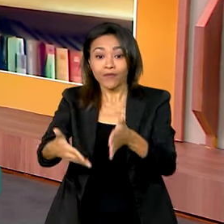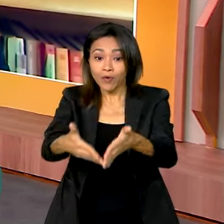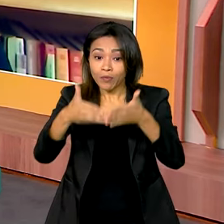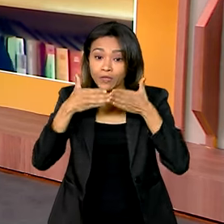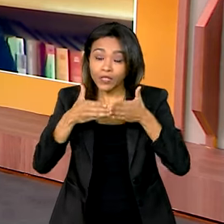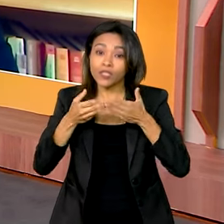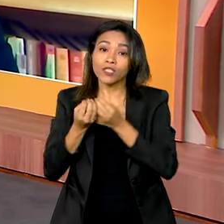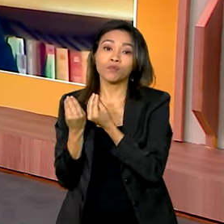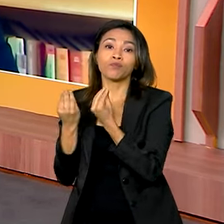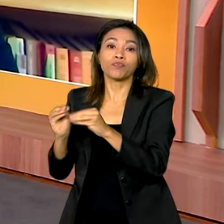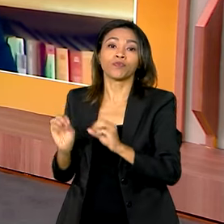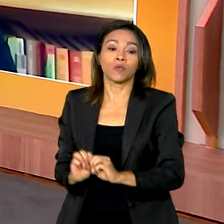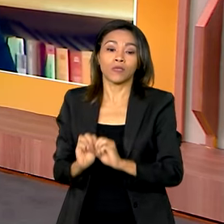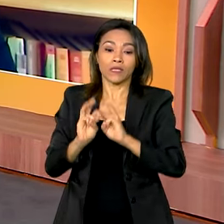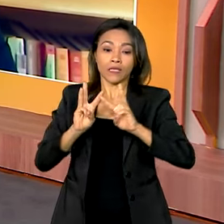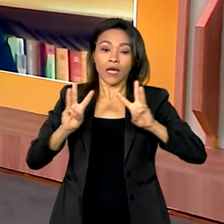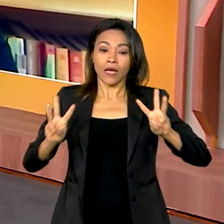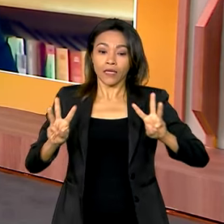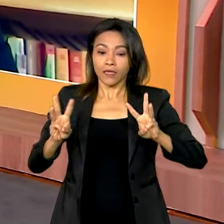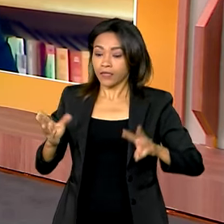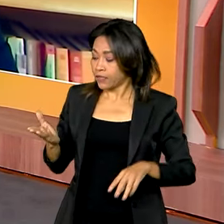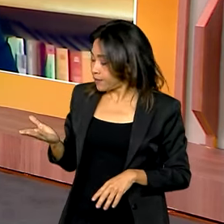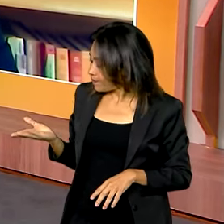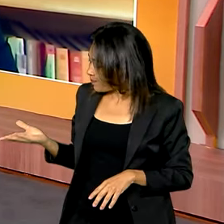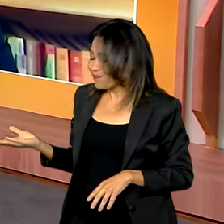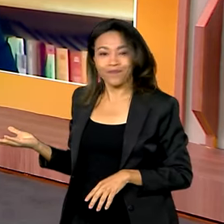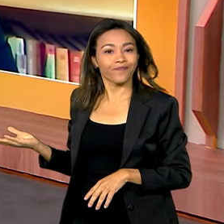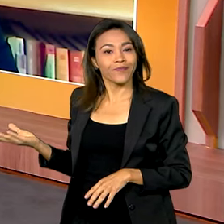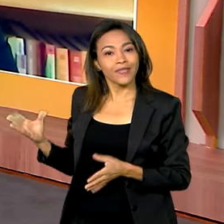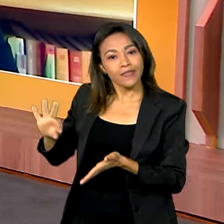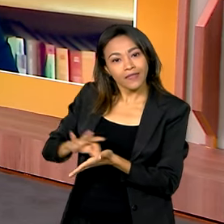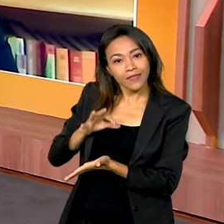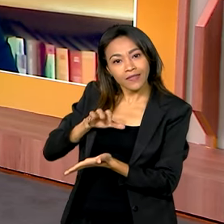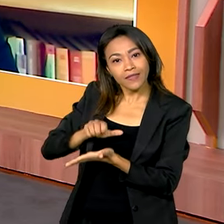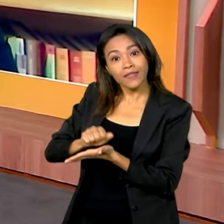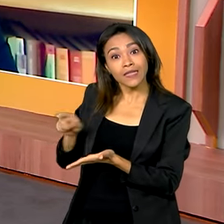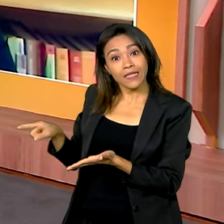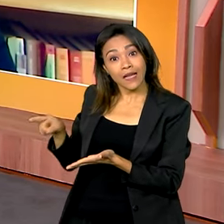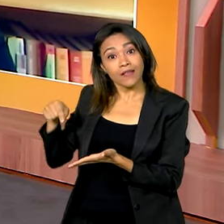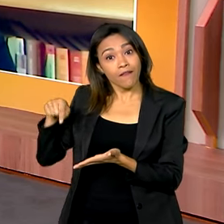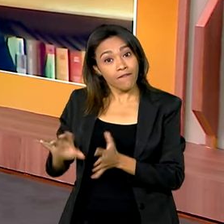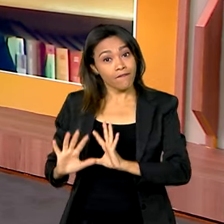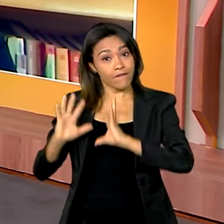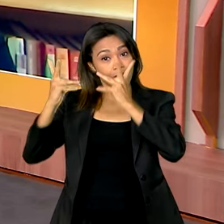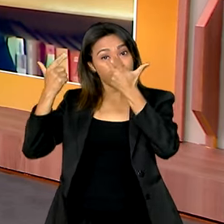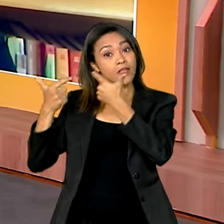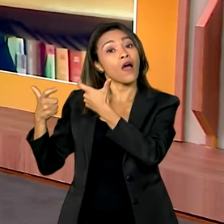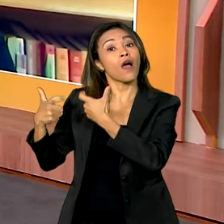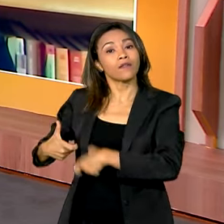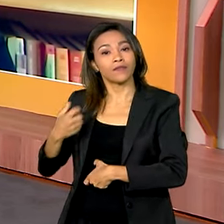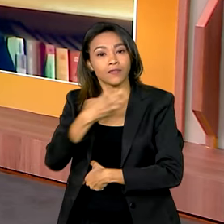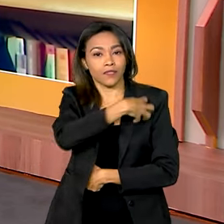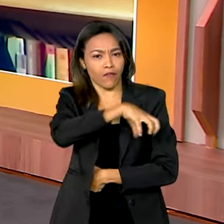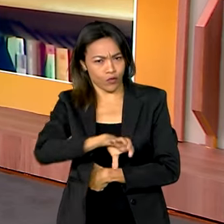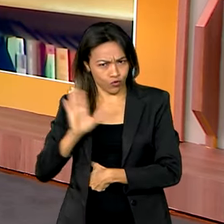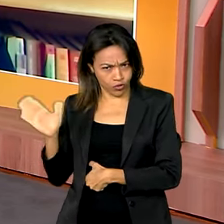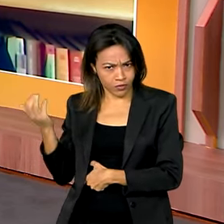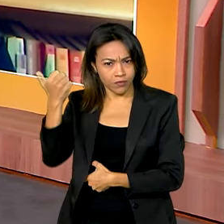o site, pro pessoal que quiser se inscrever pra essa festa que vai ocorrer lá em Salvador, como a senhora disse,